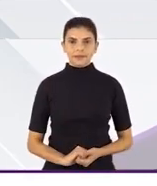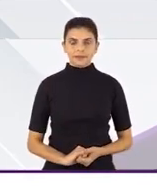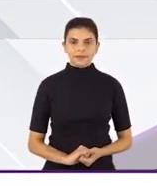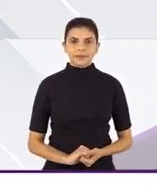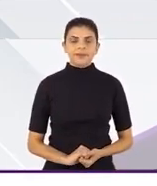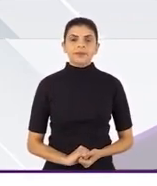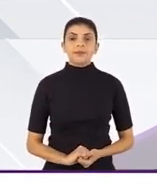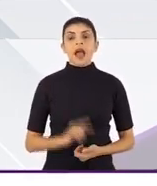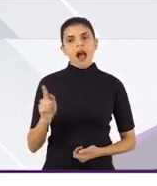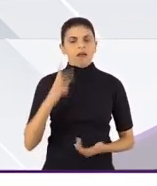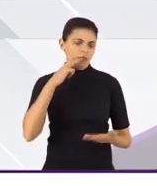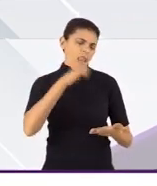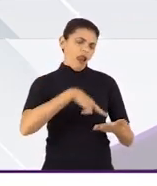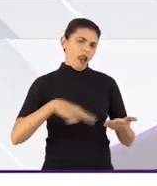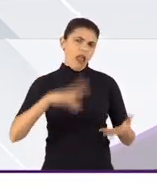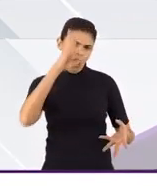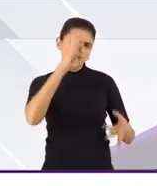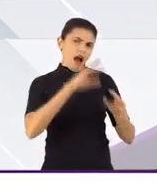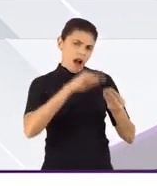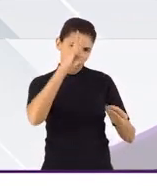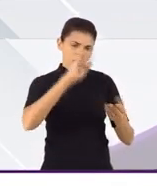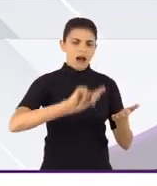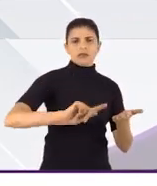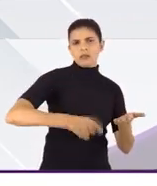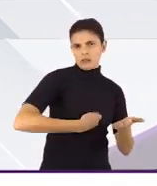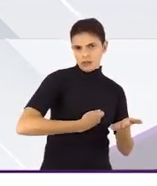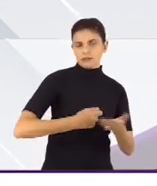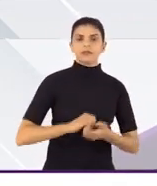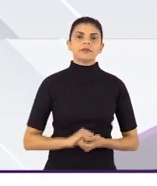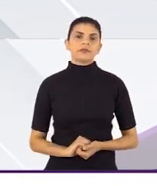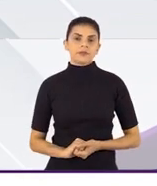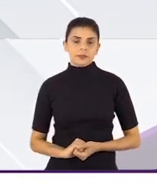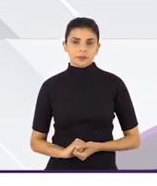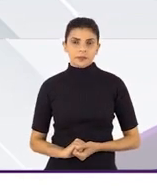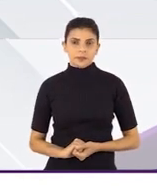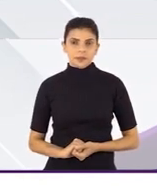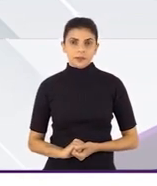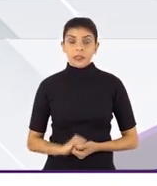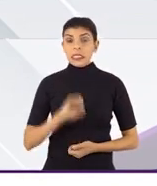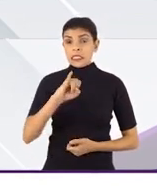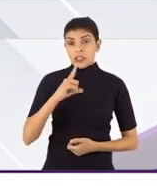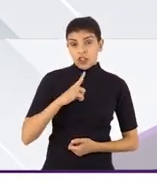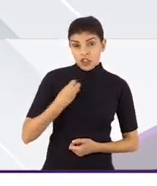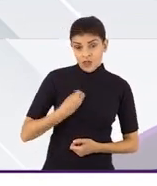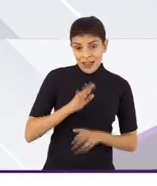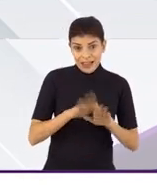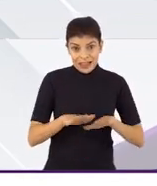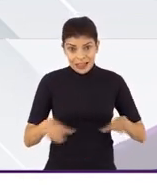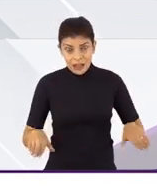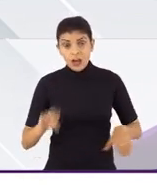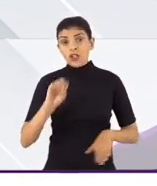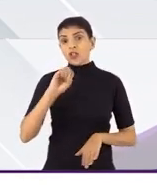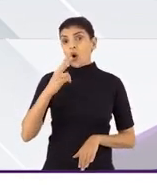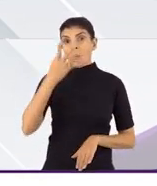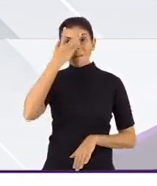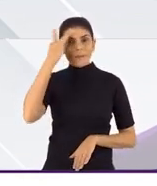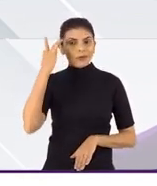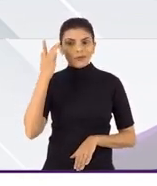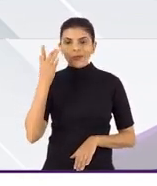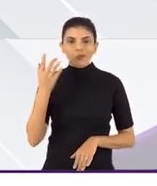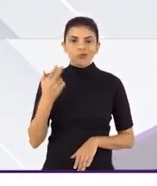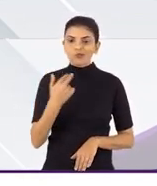espadecido para a sua leitura e, posteriormente, assinatura. Se houver crianças ou